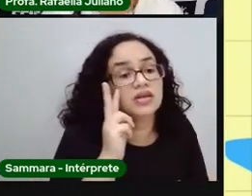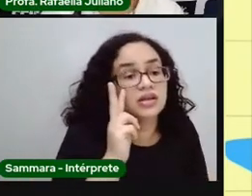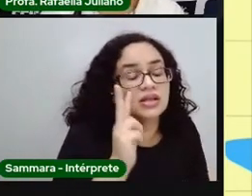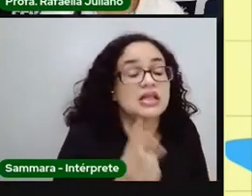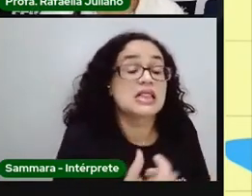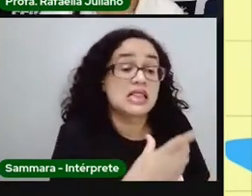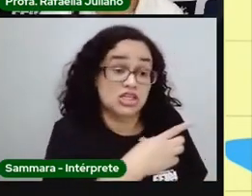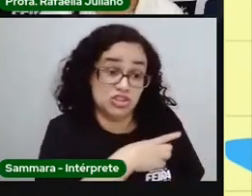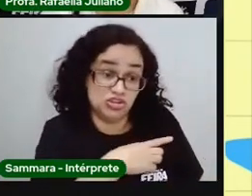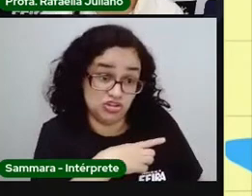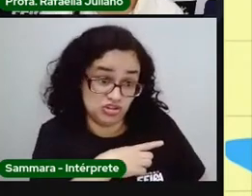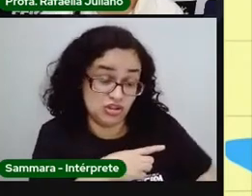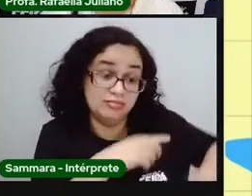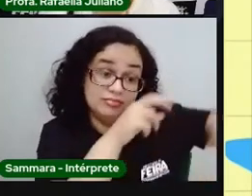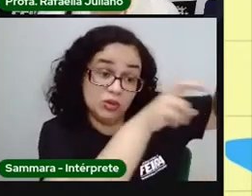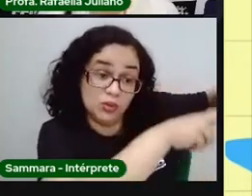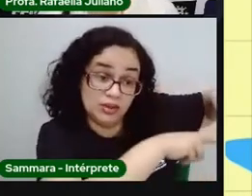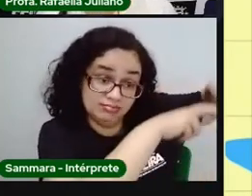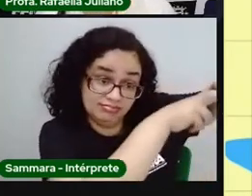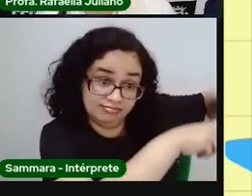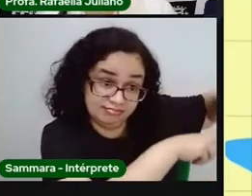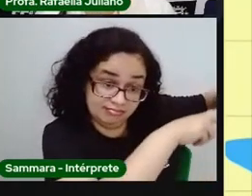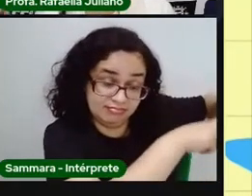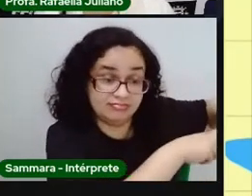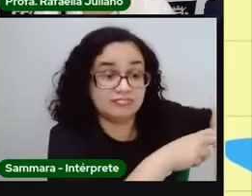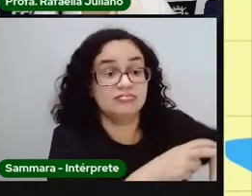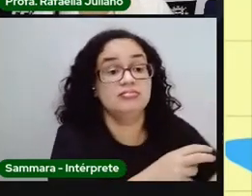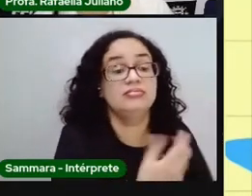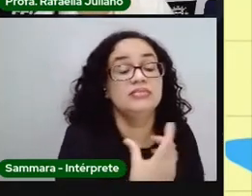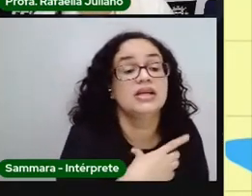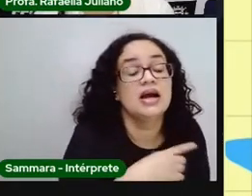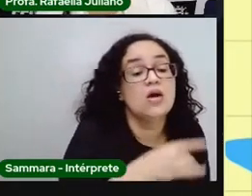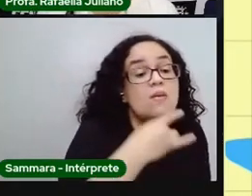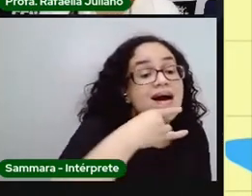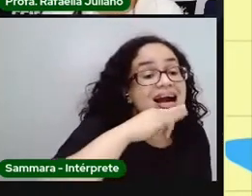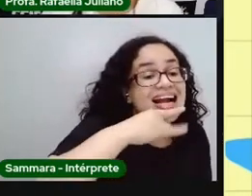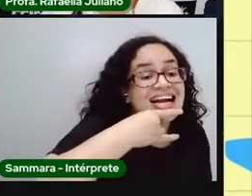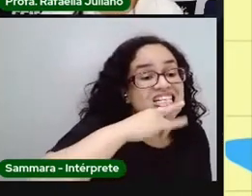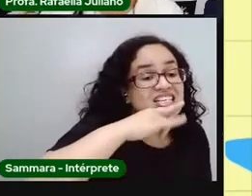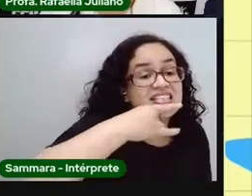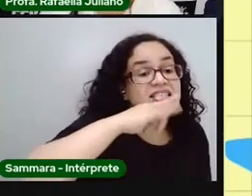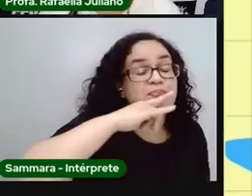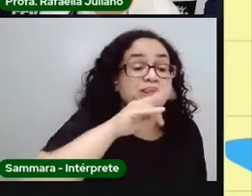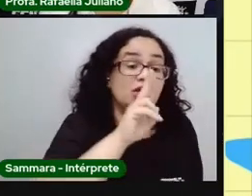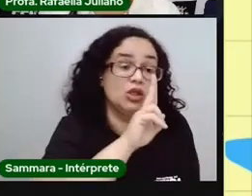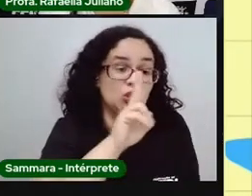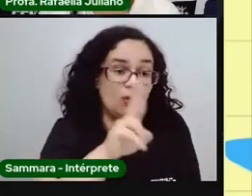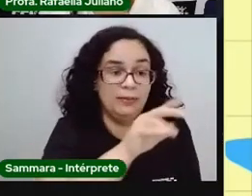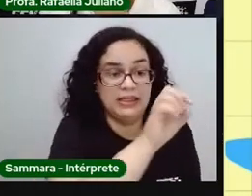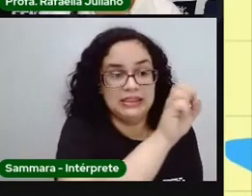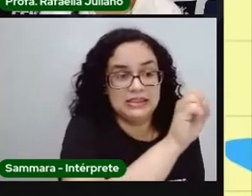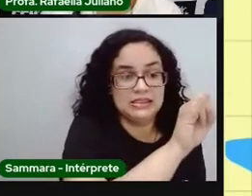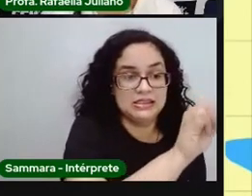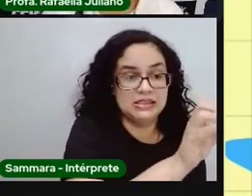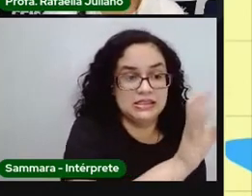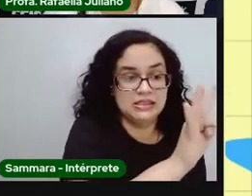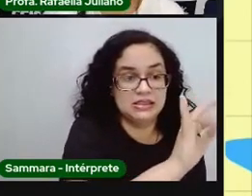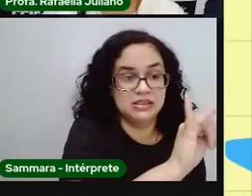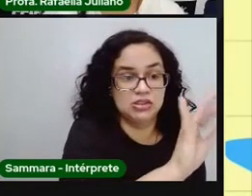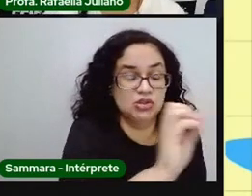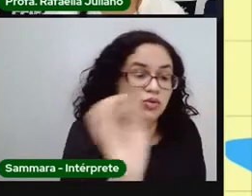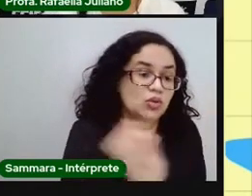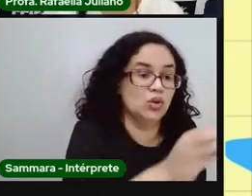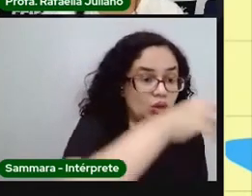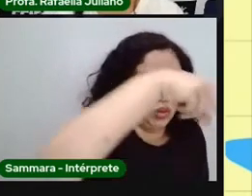tinha um sítio e que o dono desse sítio produziu uma água ardente, uma cachaça que se chamava Sítio Novo. E aí,